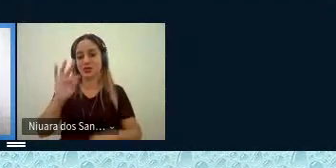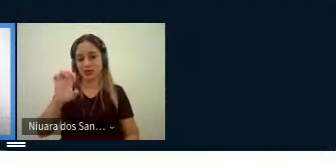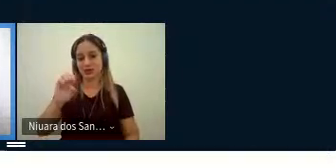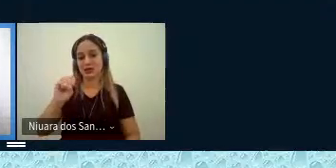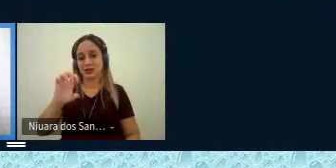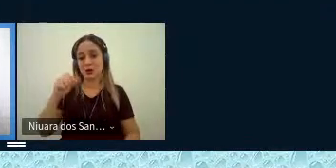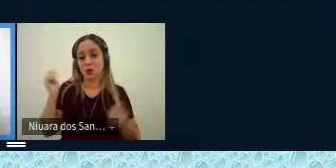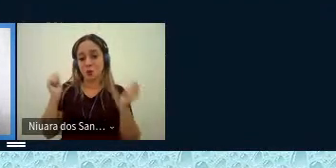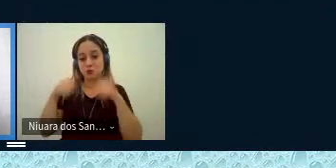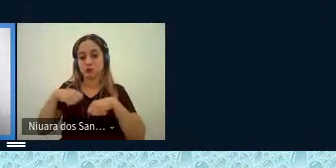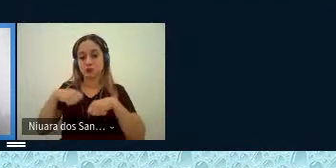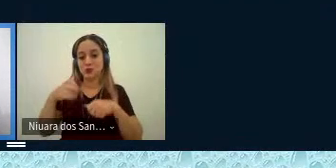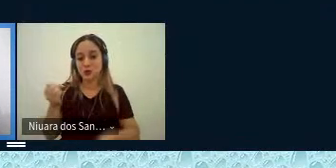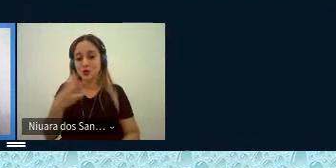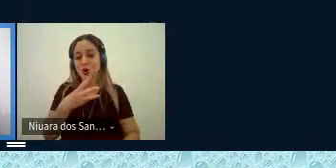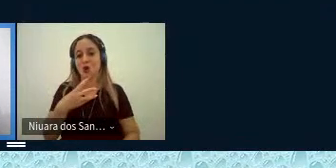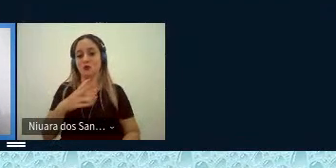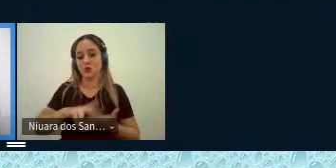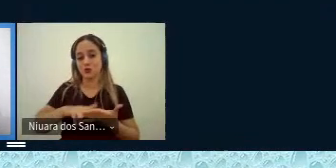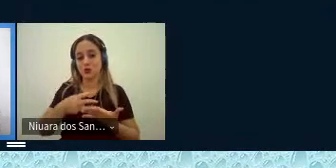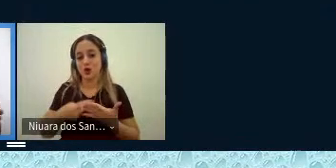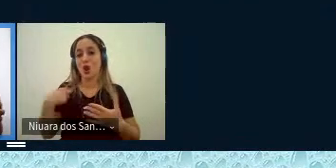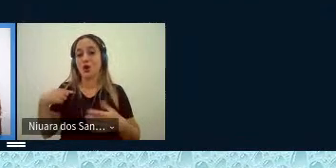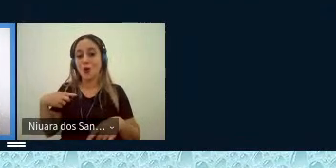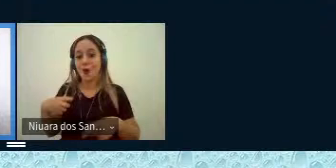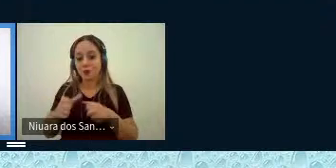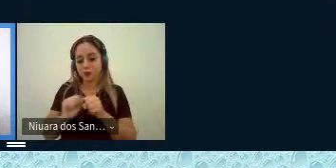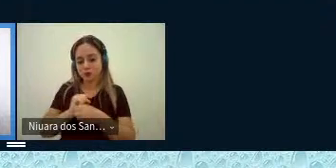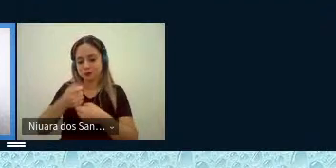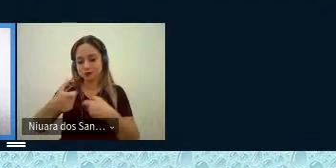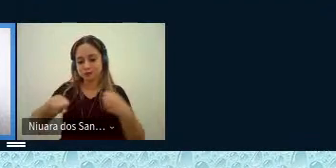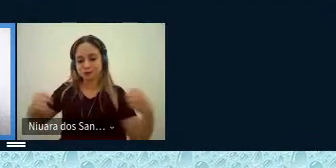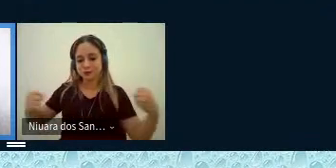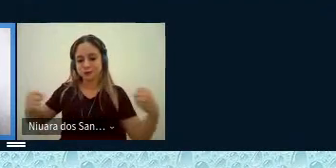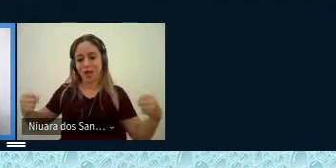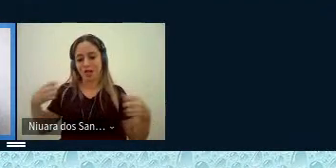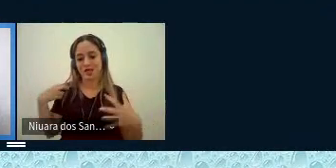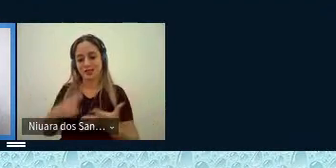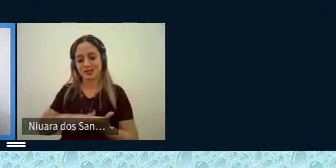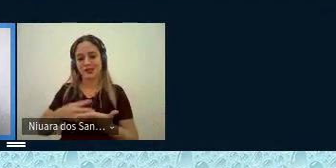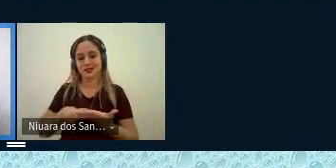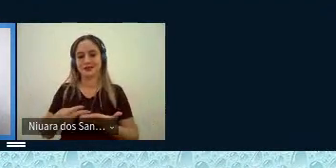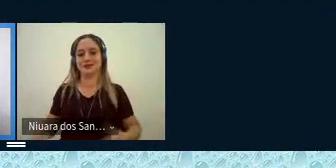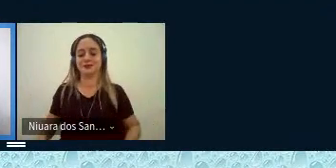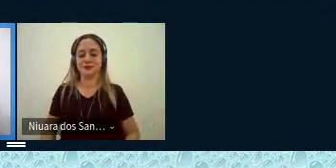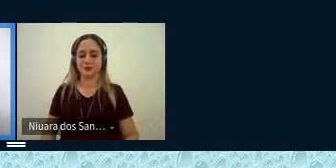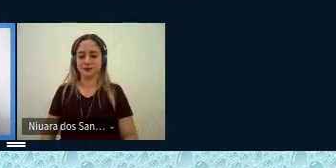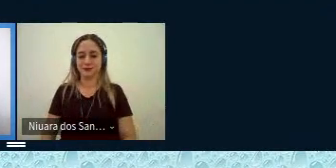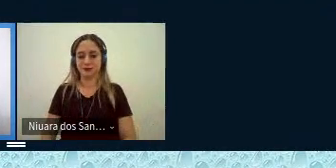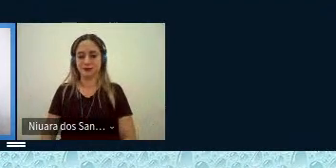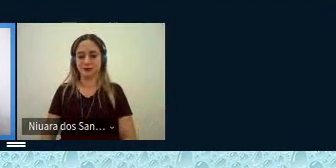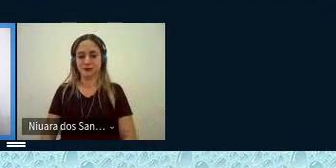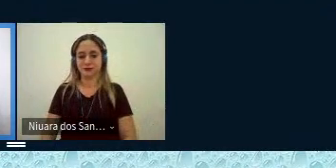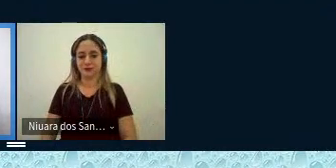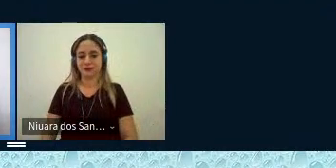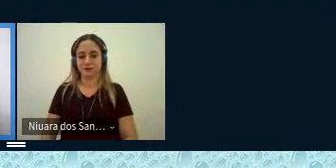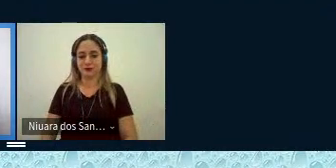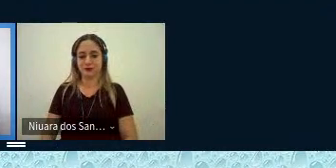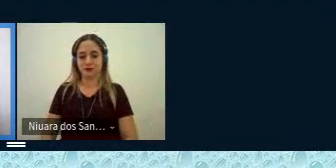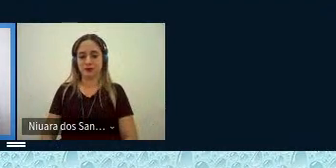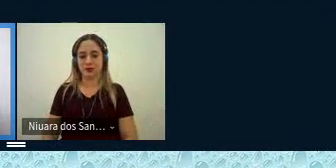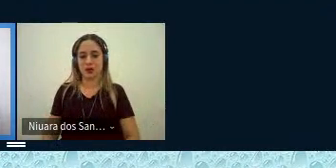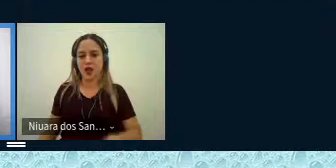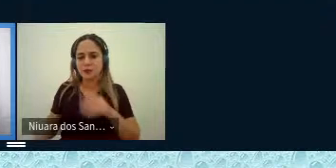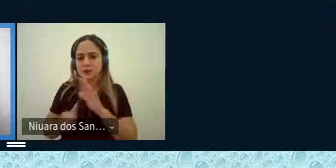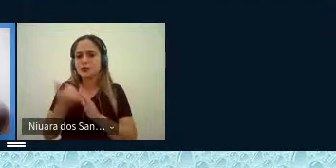possibilidade de tradução e de expansão dessa tradução. Sobre o primeiro ponto de